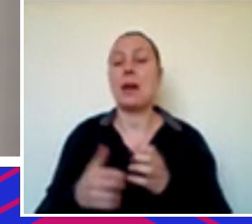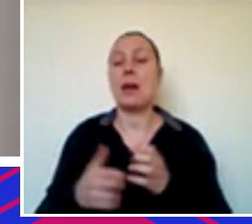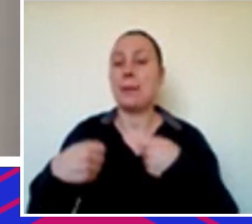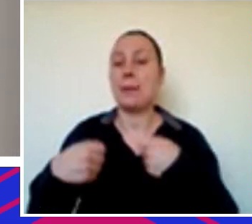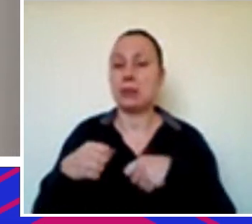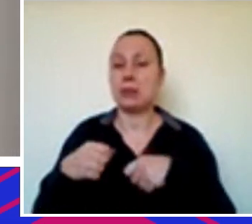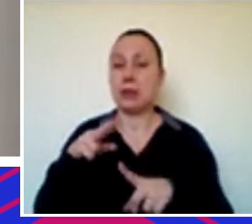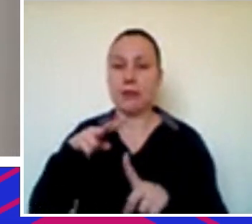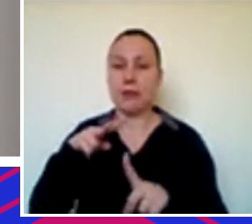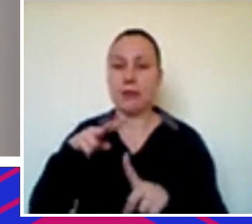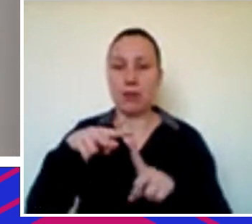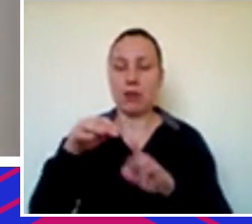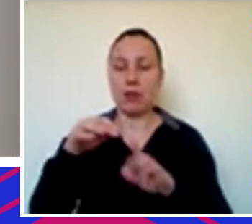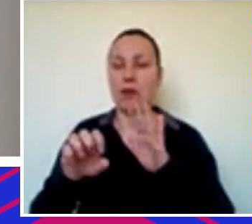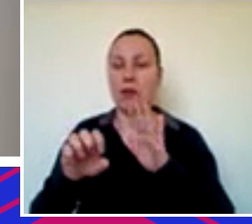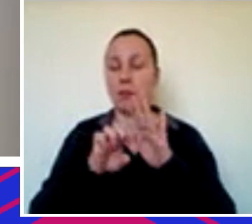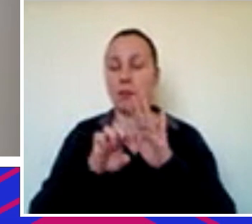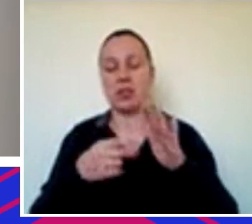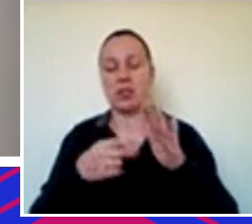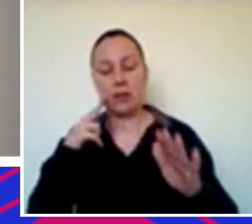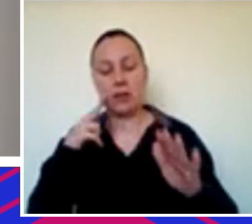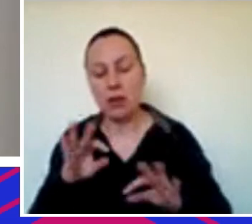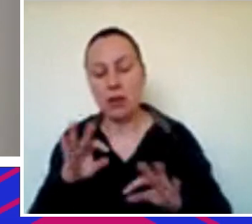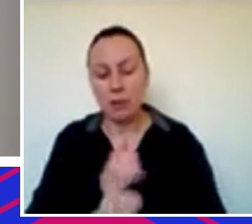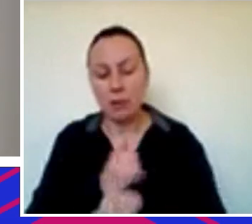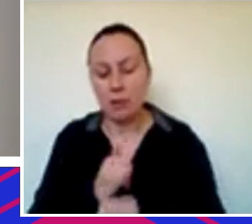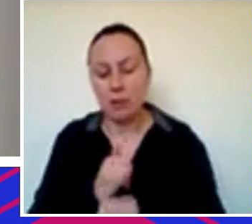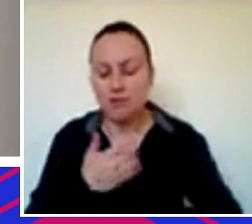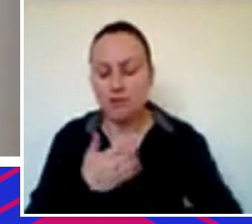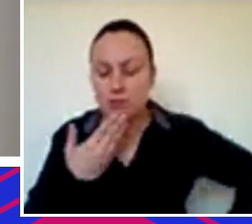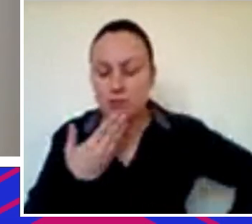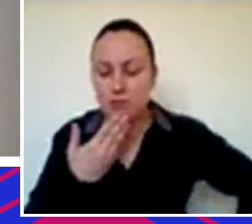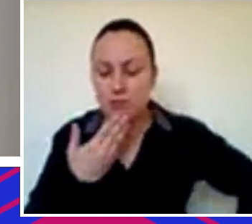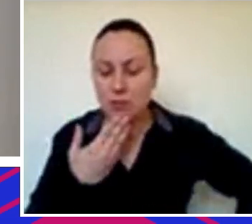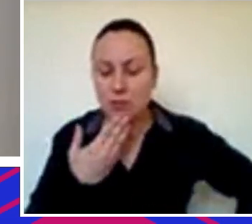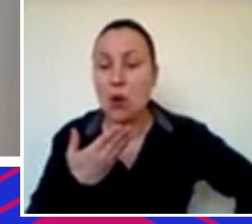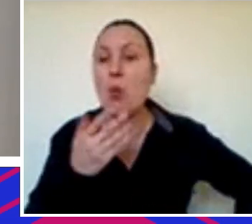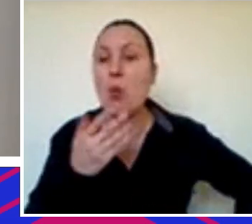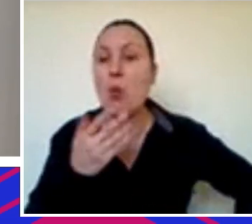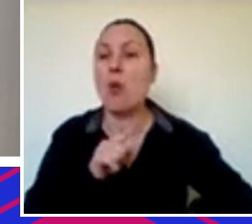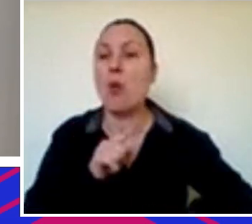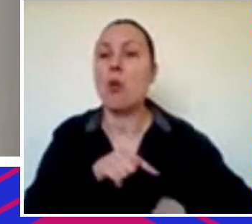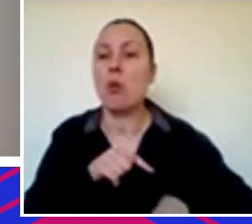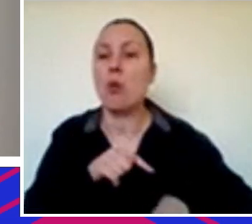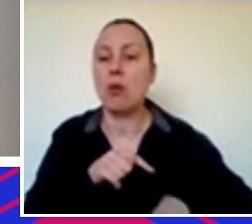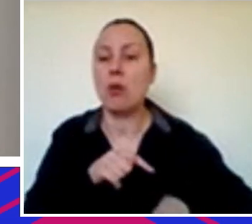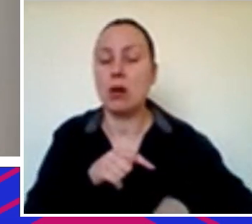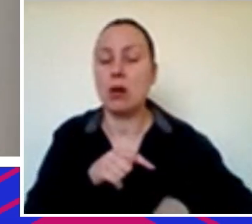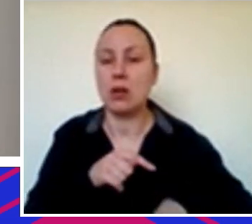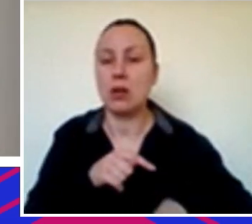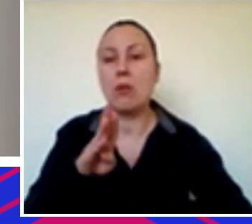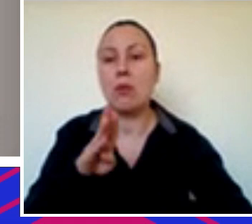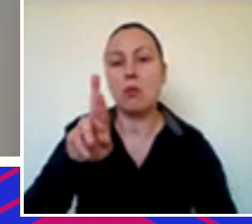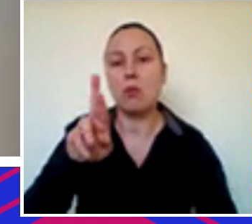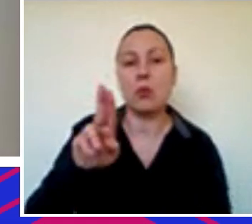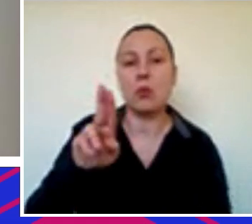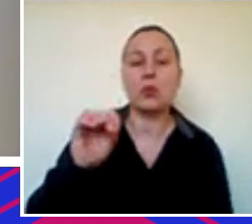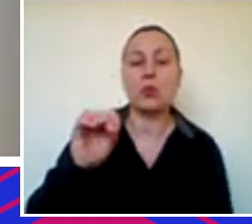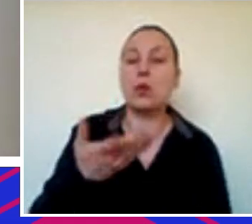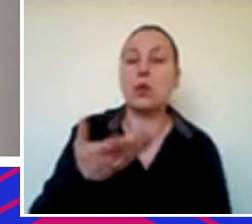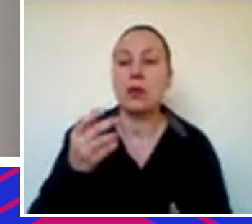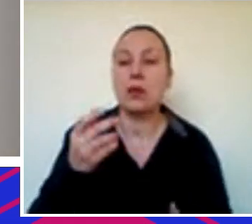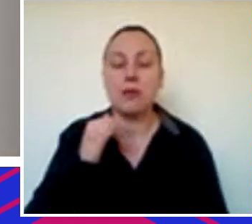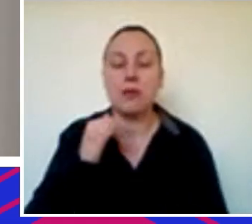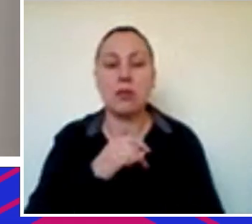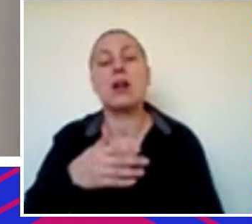momento do planejamento e ver o que é a hora certa a gente fala venture debt dentro daquilo que o Bruno estava falando da hora que a Ambar escolheu pegar o